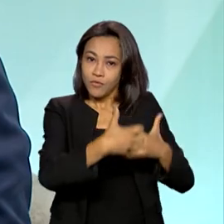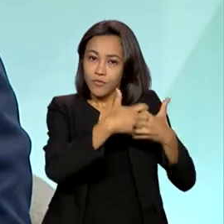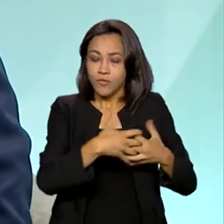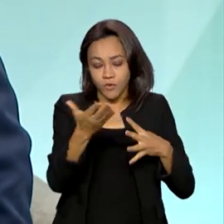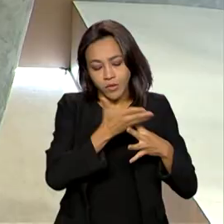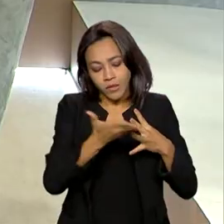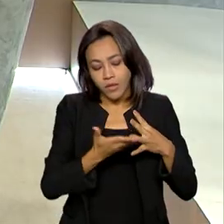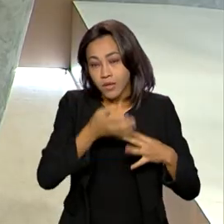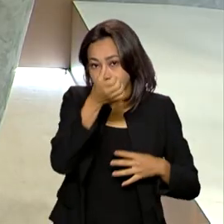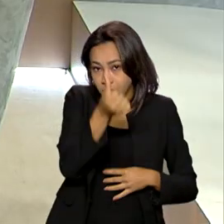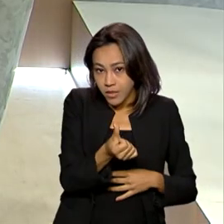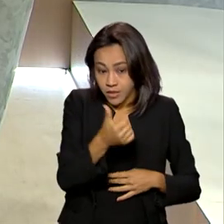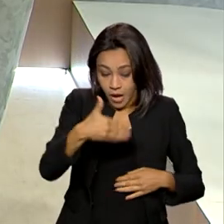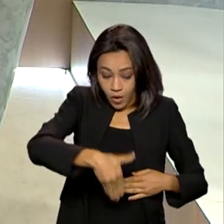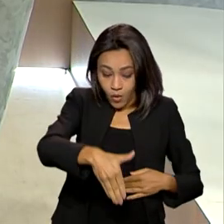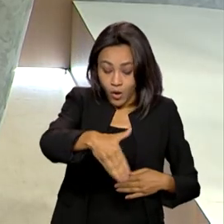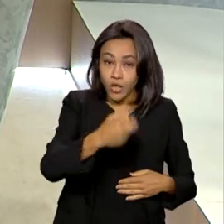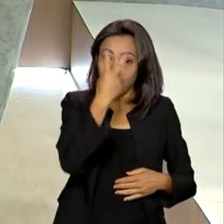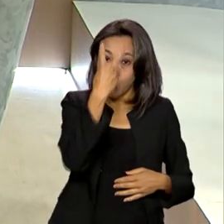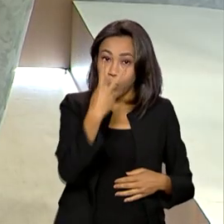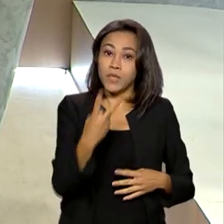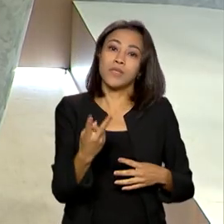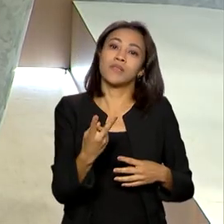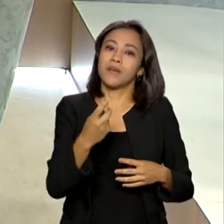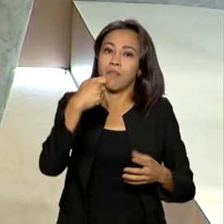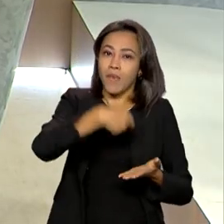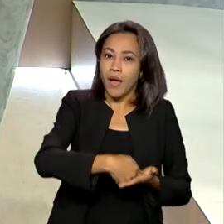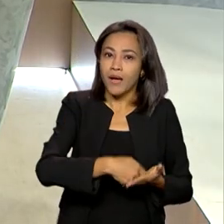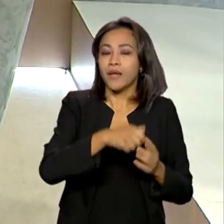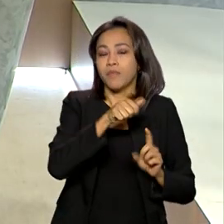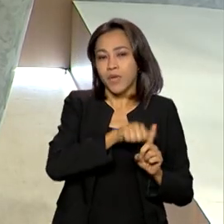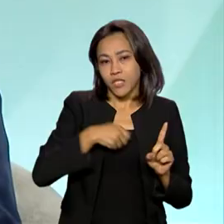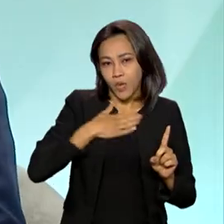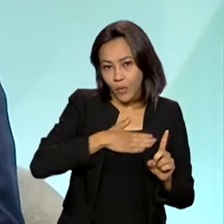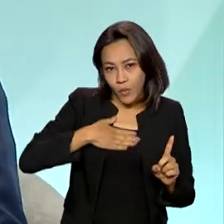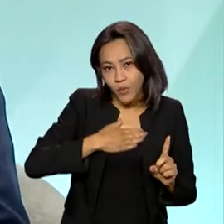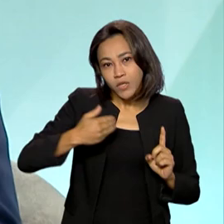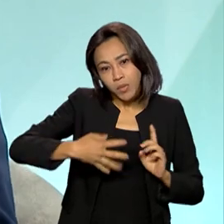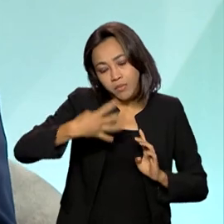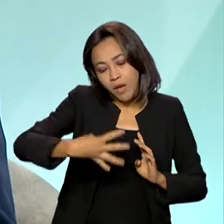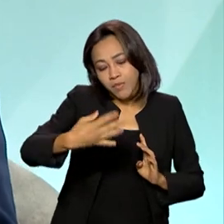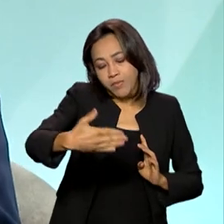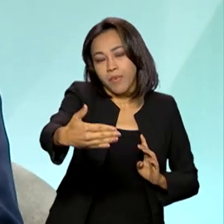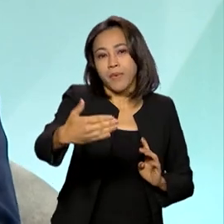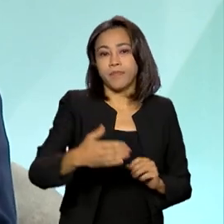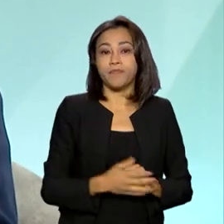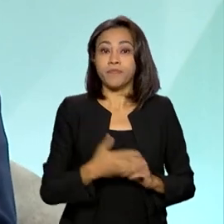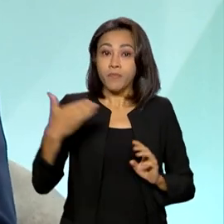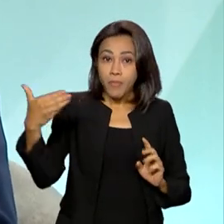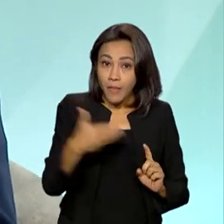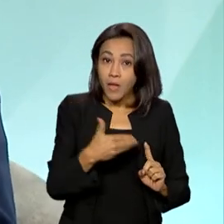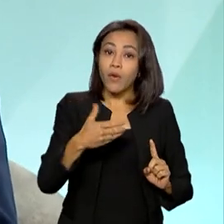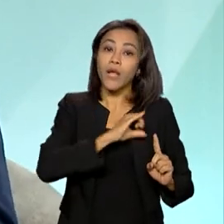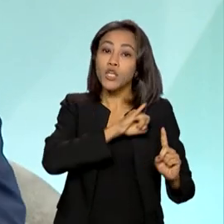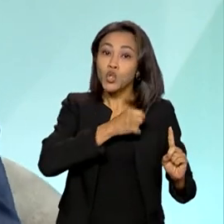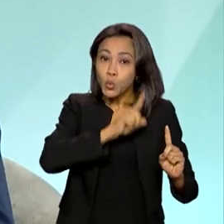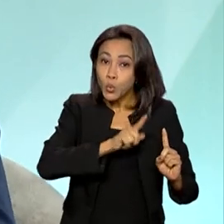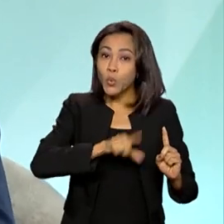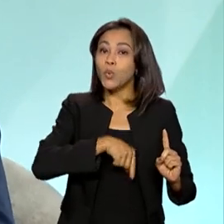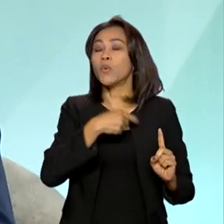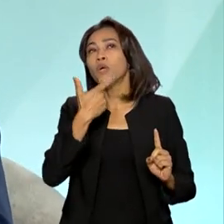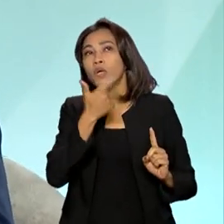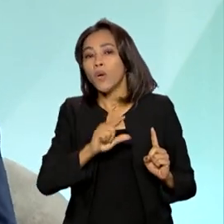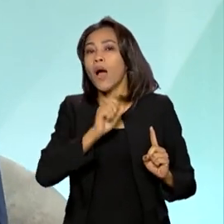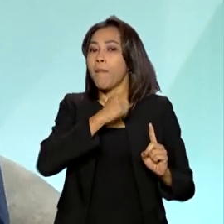no total. Duas agora em agosto e quatro, setembro, outubro, novembro e dezembro. A de agosto agora vai ser uma referente a julho e a outra